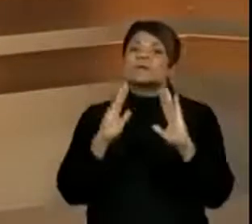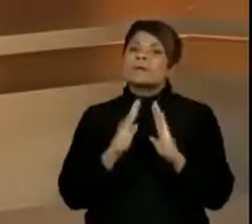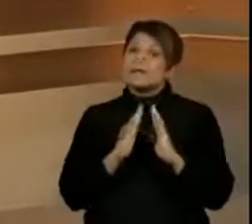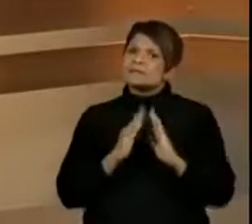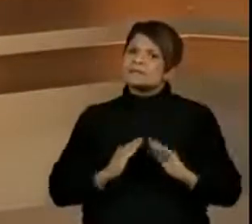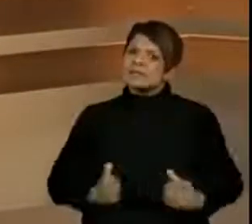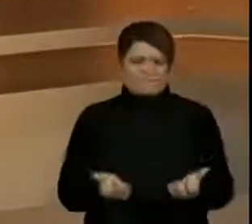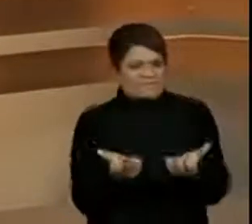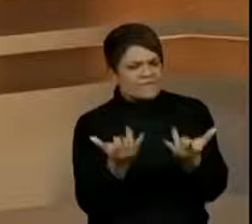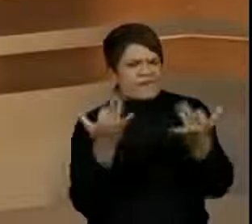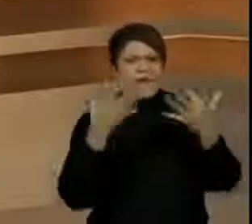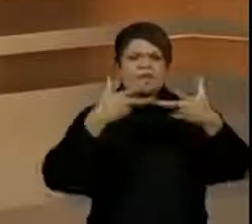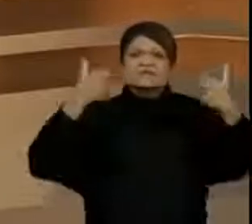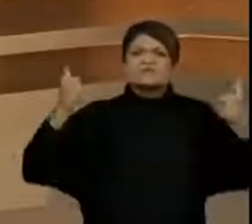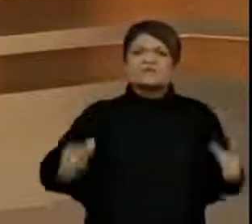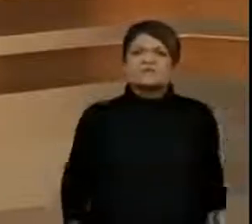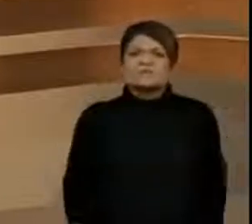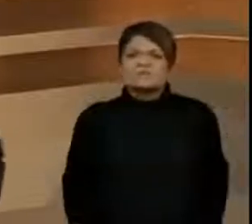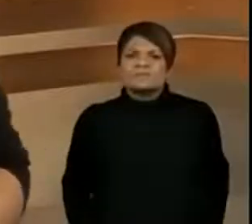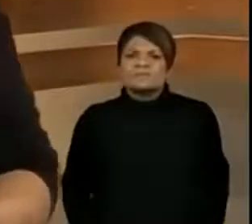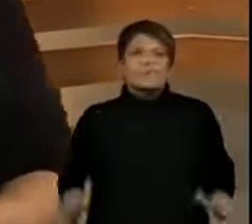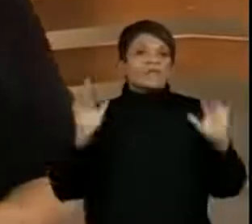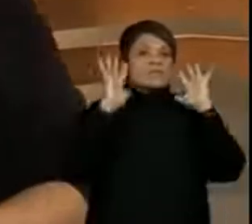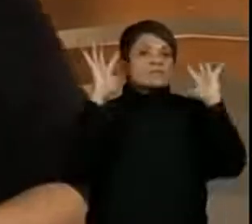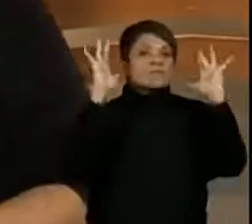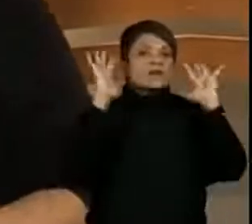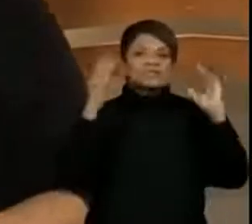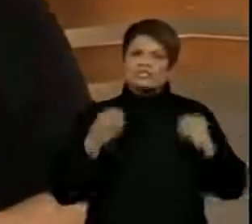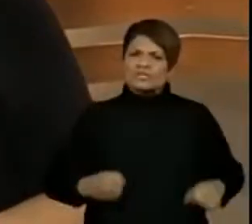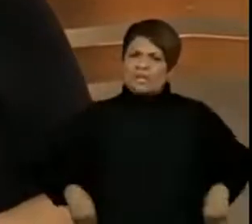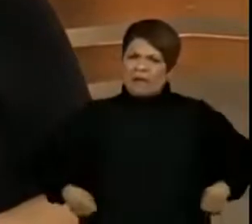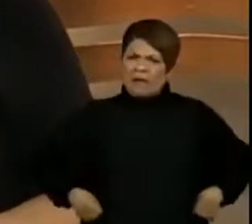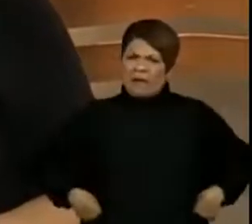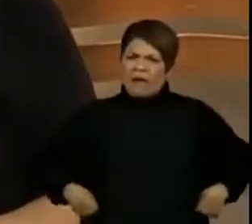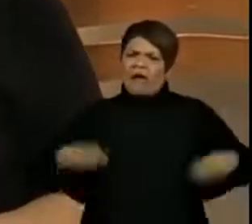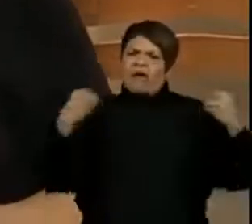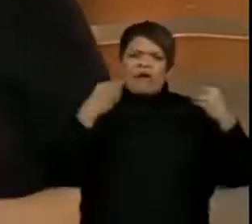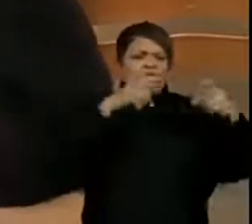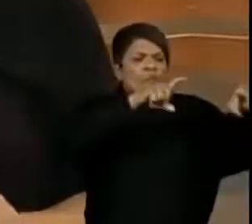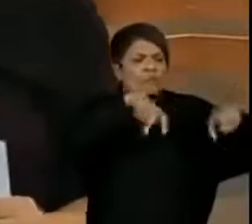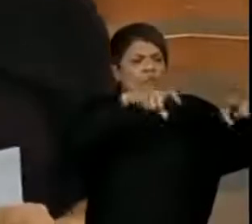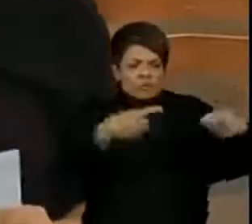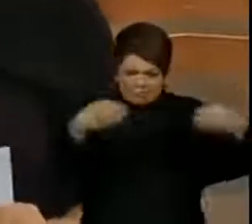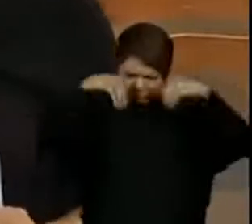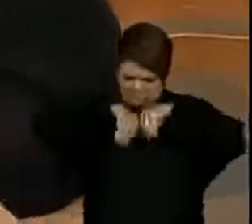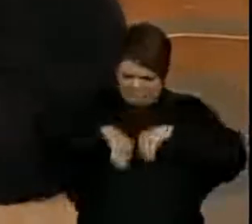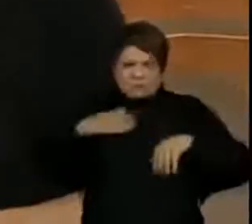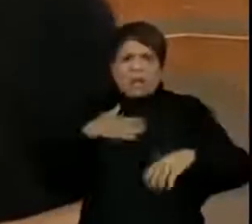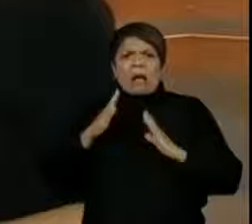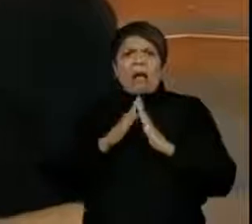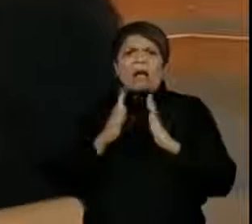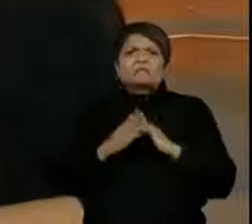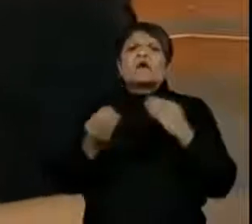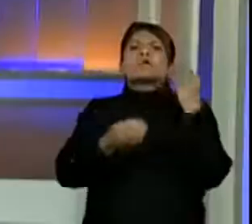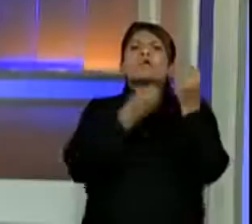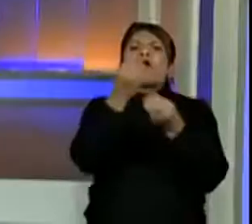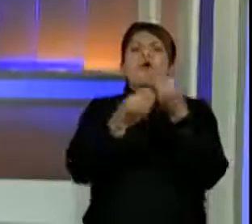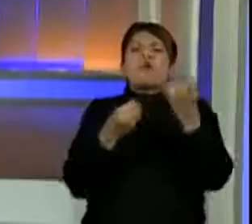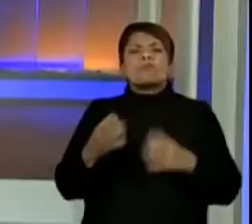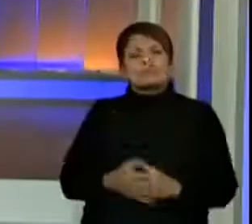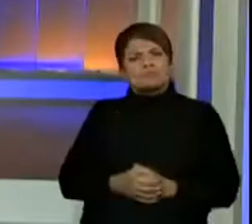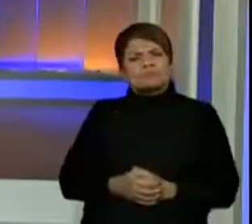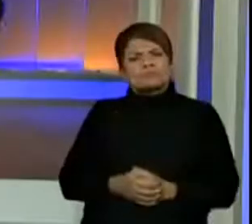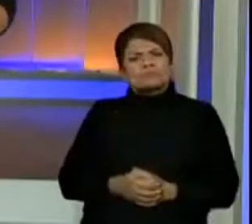coisas. Você imagina como é que o campo está na sua casa? Coloca no chat, como é que o